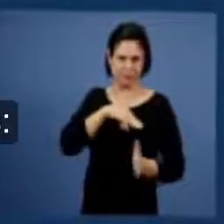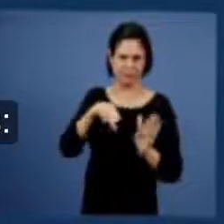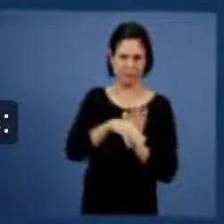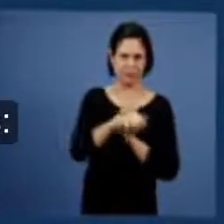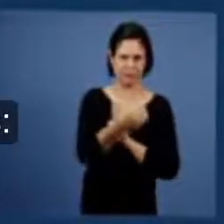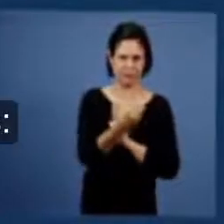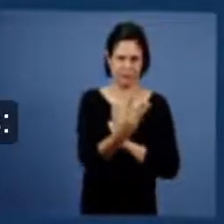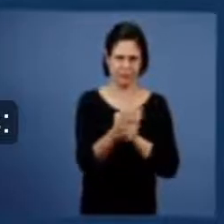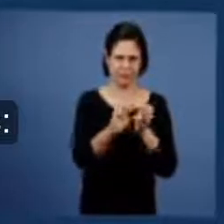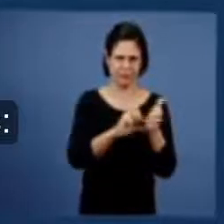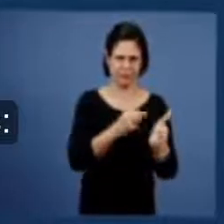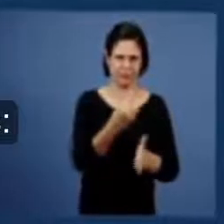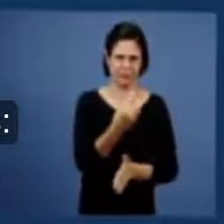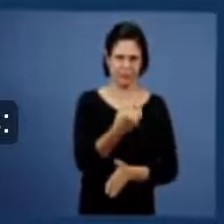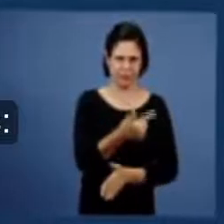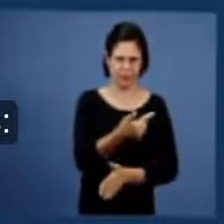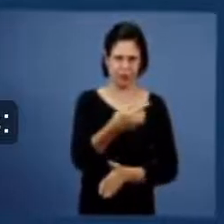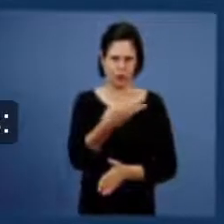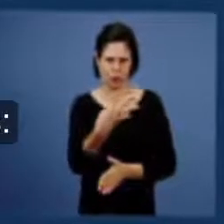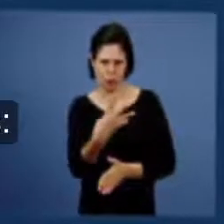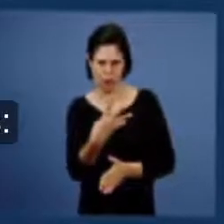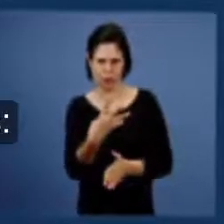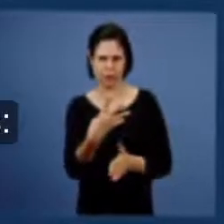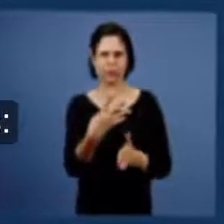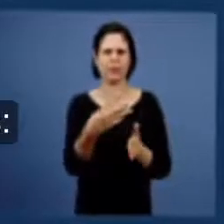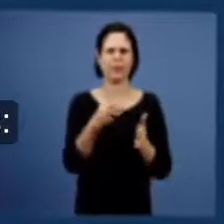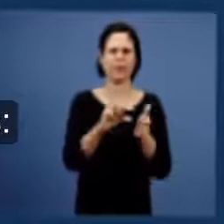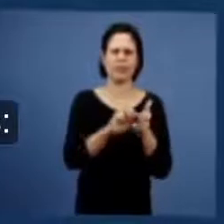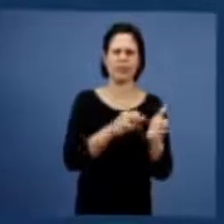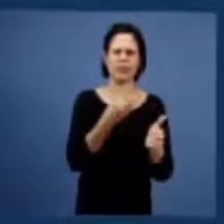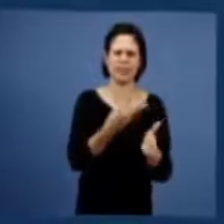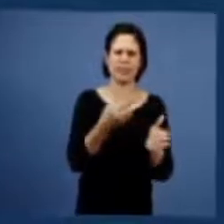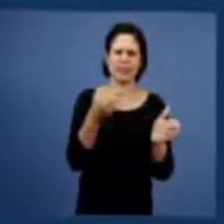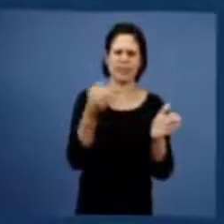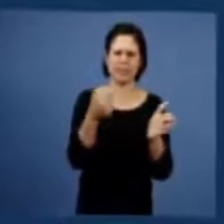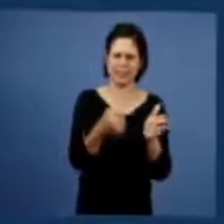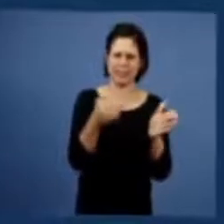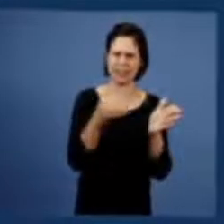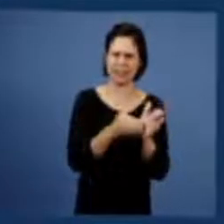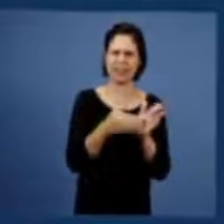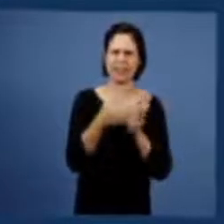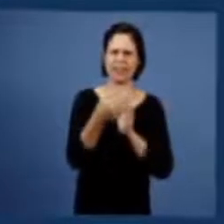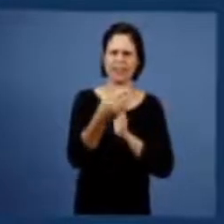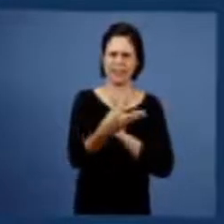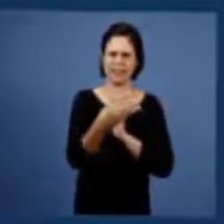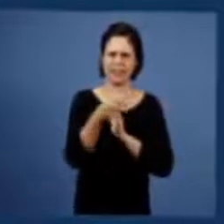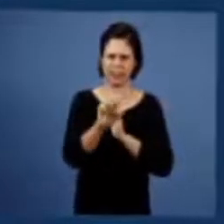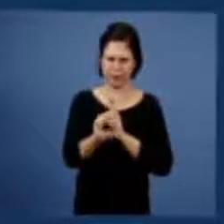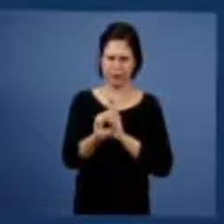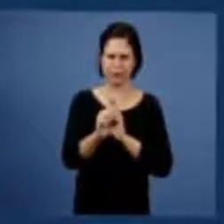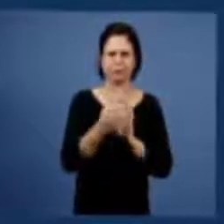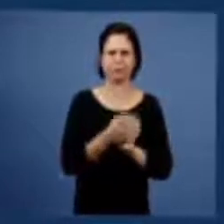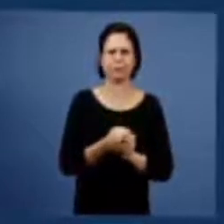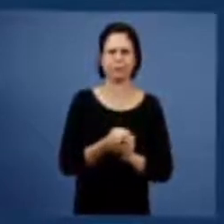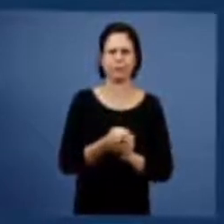versos 24 27 e 38 o 24 diz assim o reino dos céus é semelhante ao homem que semeia a boa